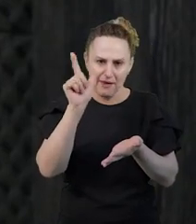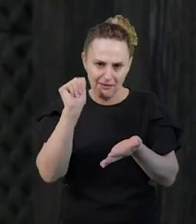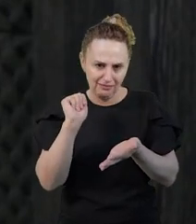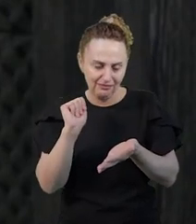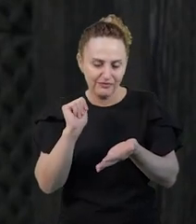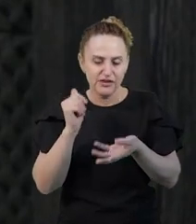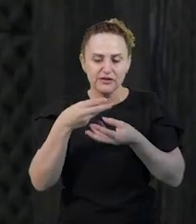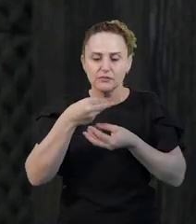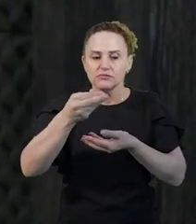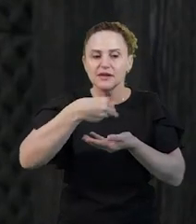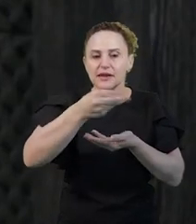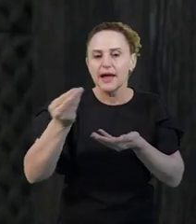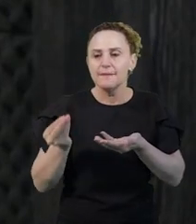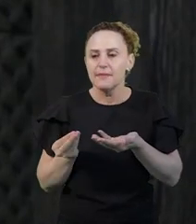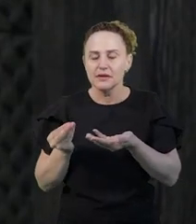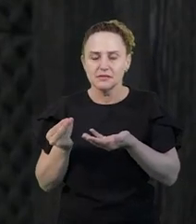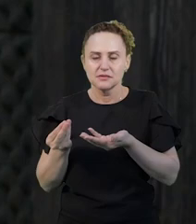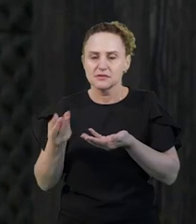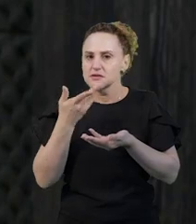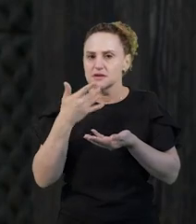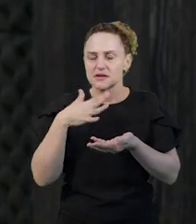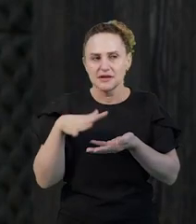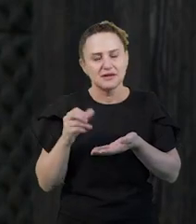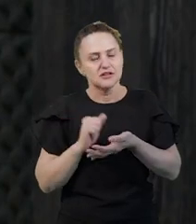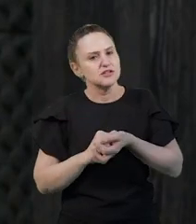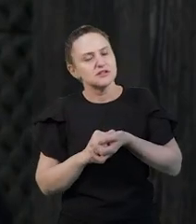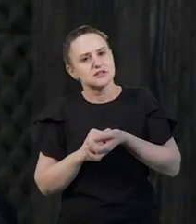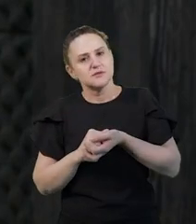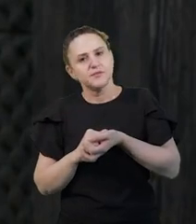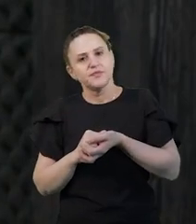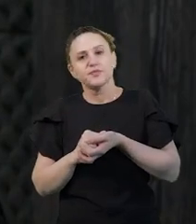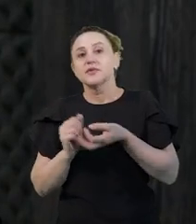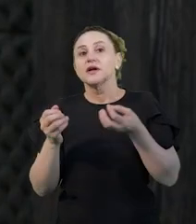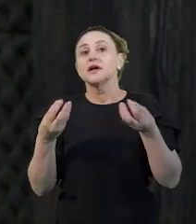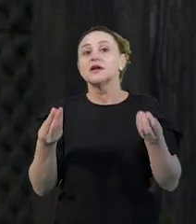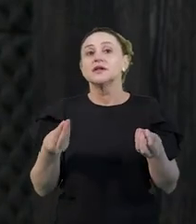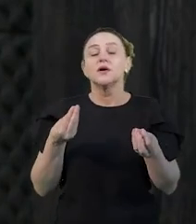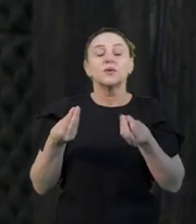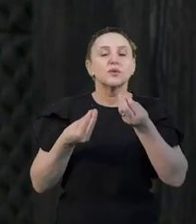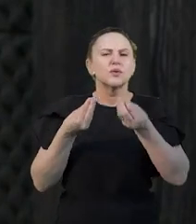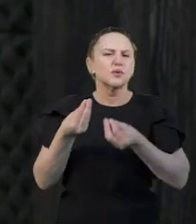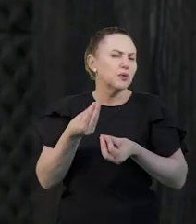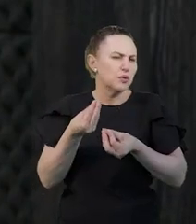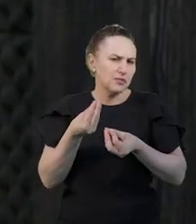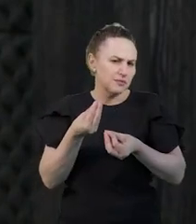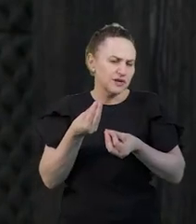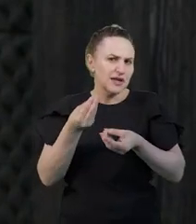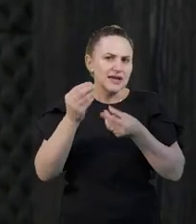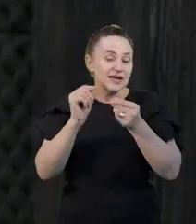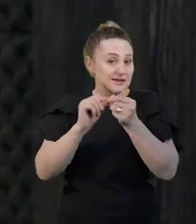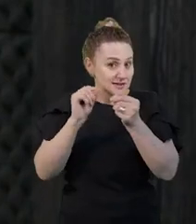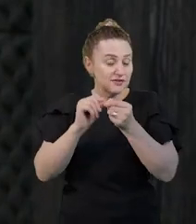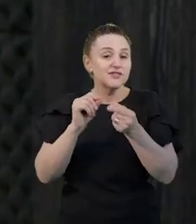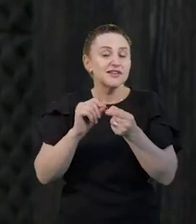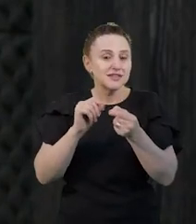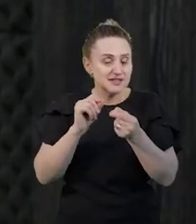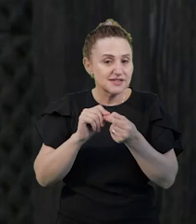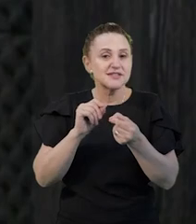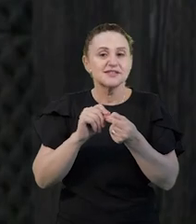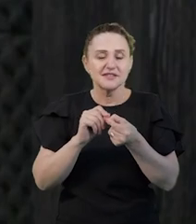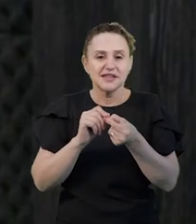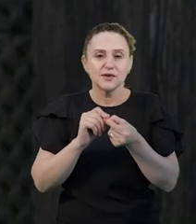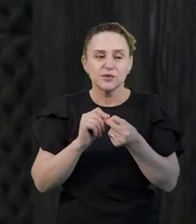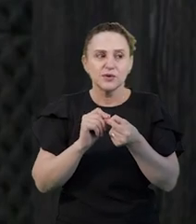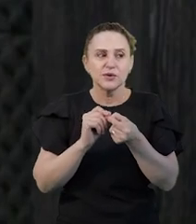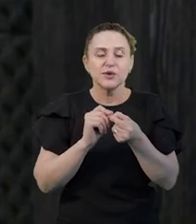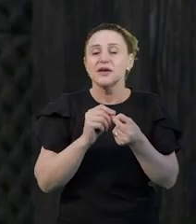pedir para elas distribuírem, elas vão fazer a distribuição, bom, eles estão fazendo alguma coisa, eles sabem quanto é